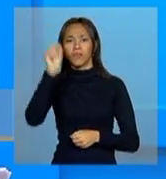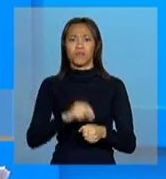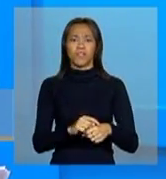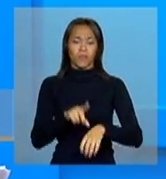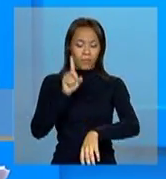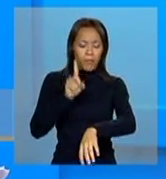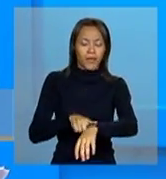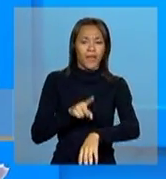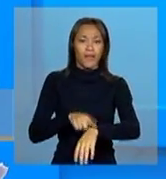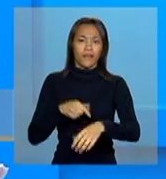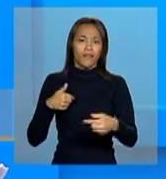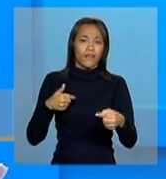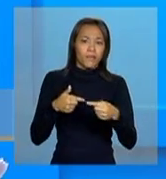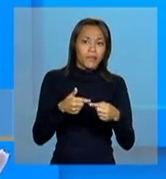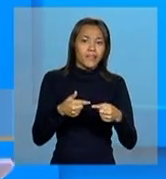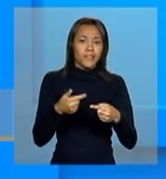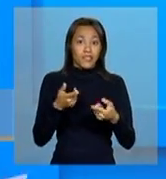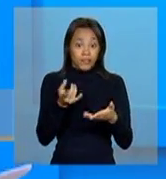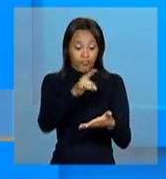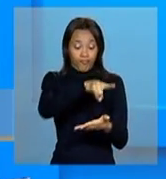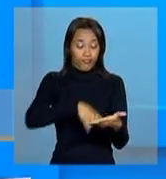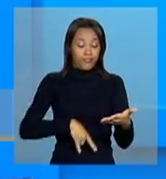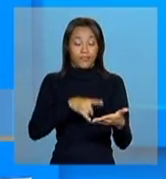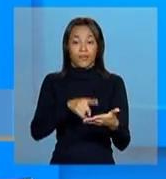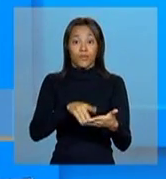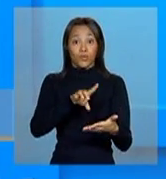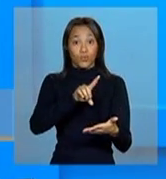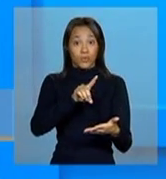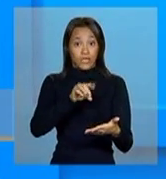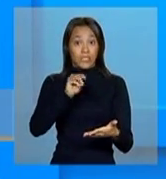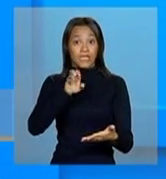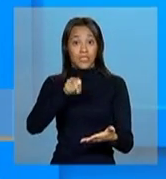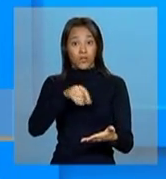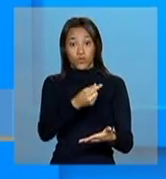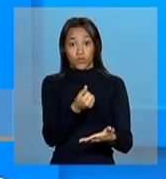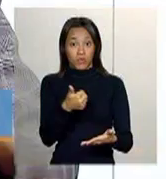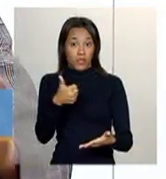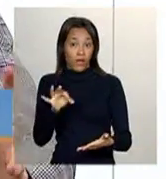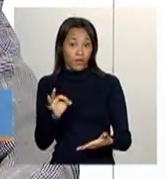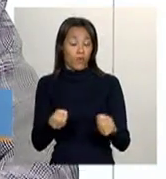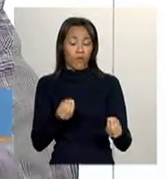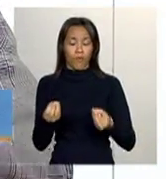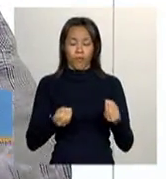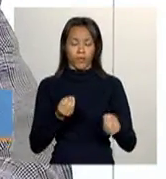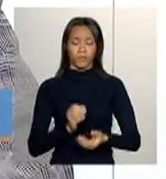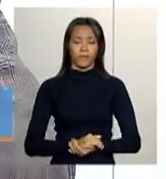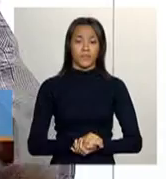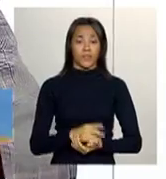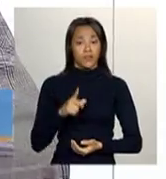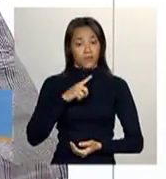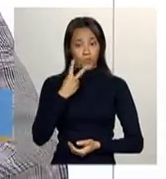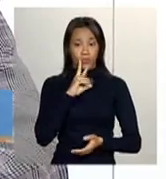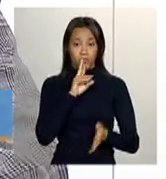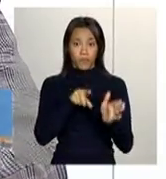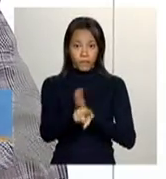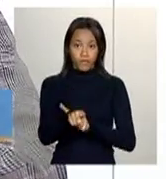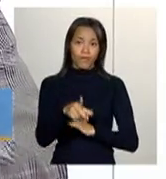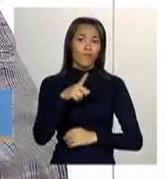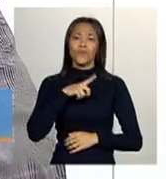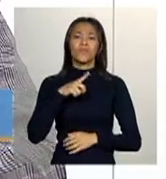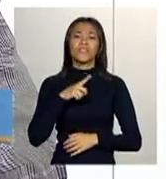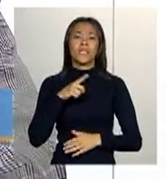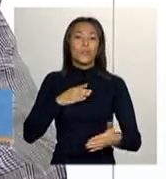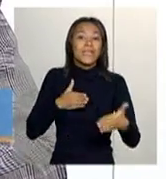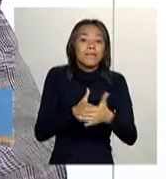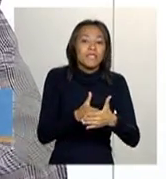cadastro único indicado pelas estimativas do Centro de 2010? É, eu acho que, na verdade, assim, são duas coisas. Na verdade, não existe um limite